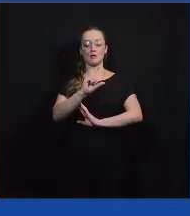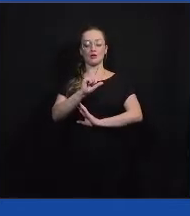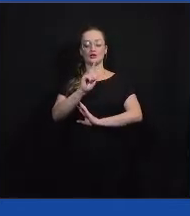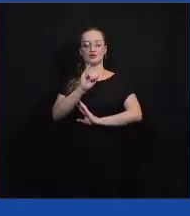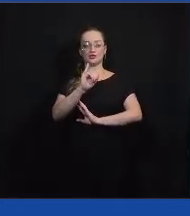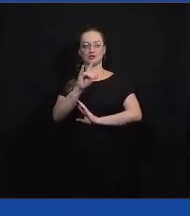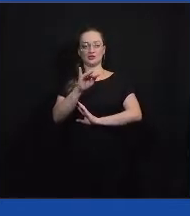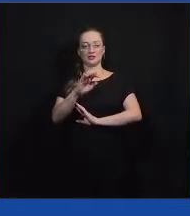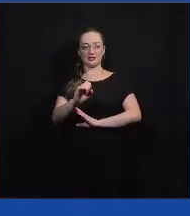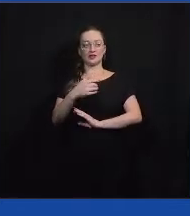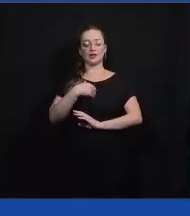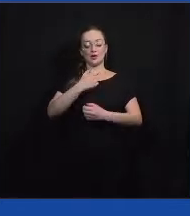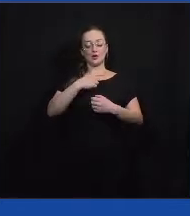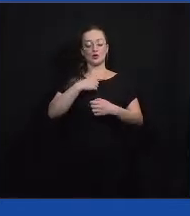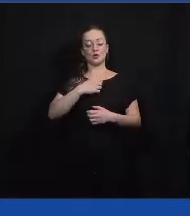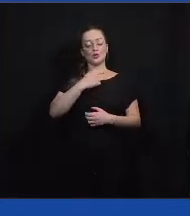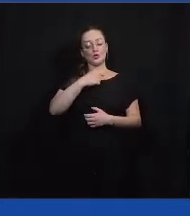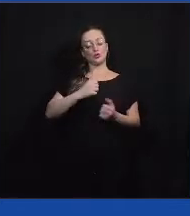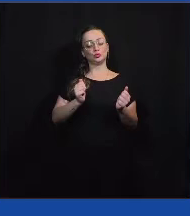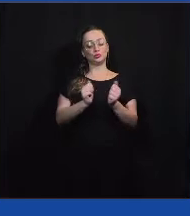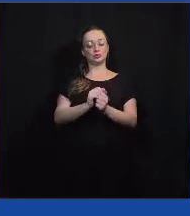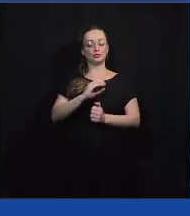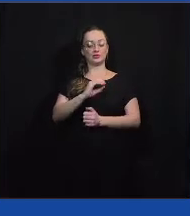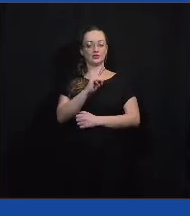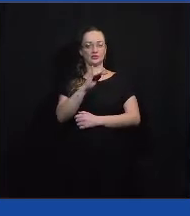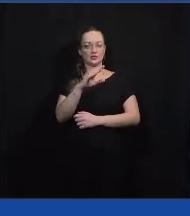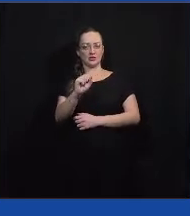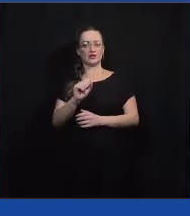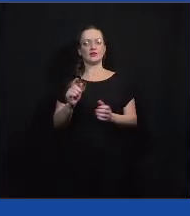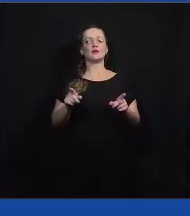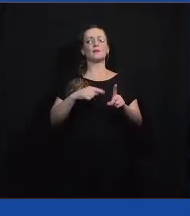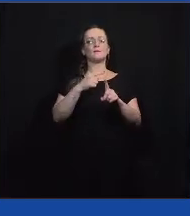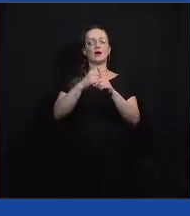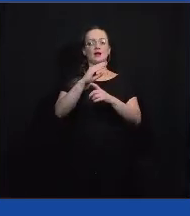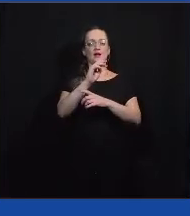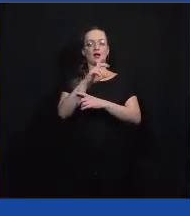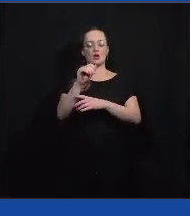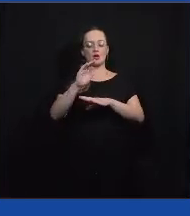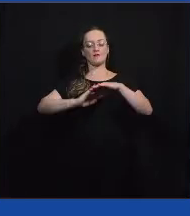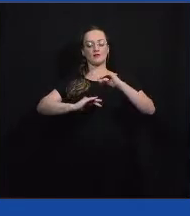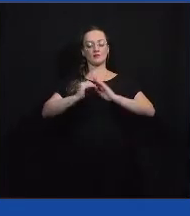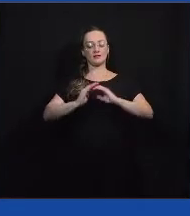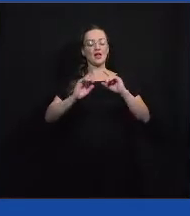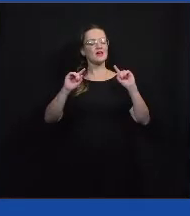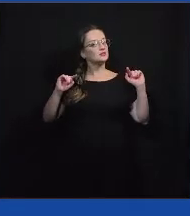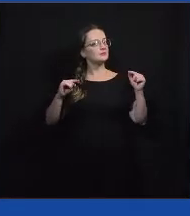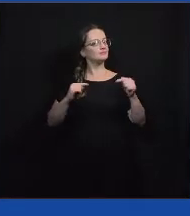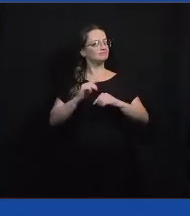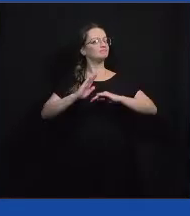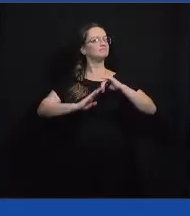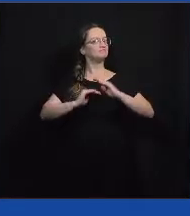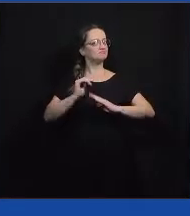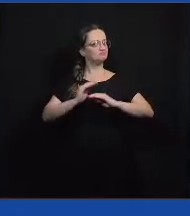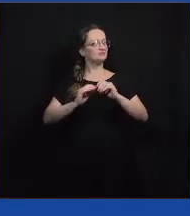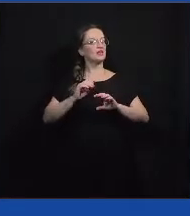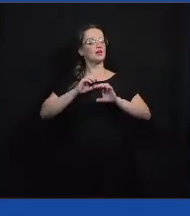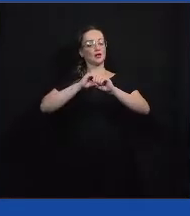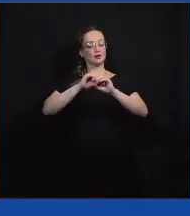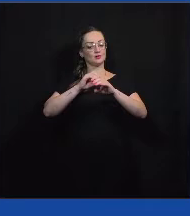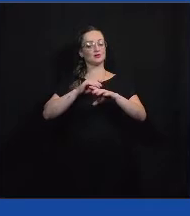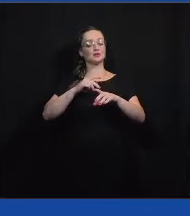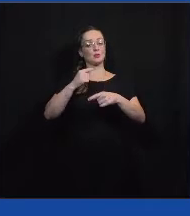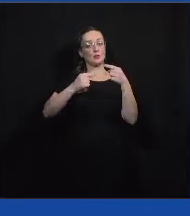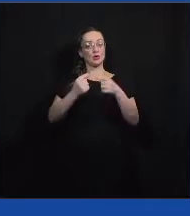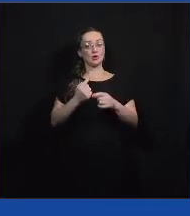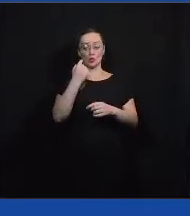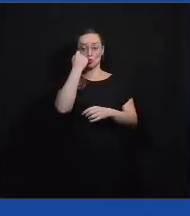Cristina e com a Carol para a gente fazer uma atividade hoje. É um desafio fazer uma atividade de educação política em uma hora.